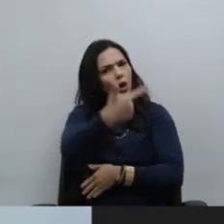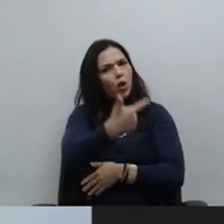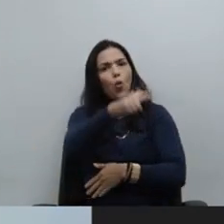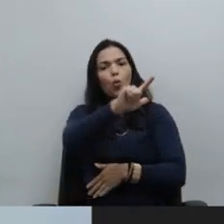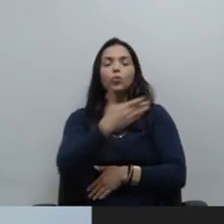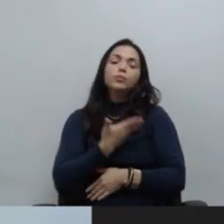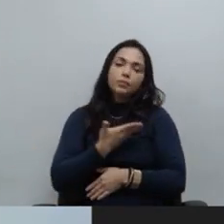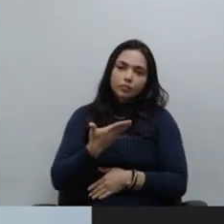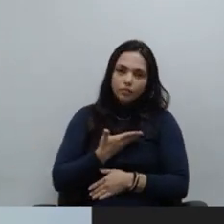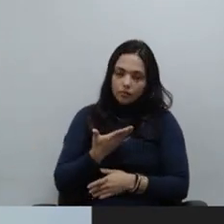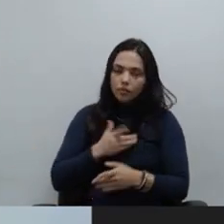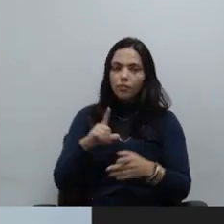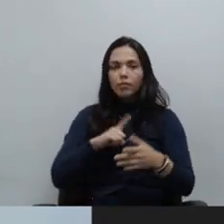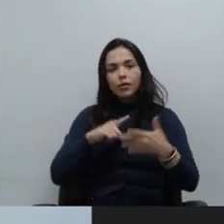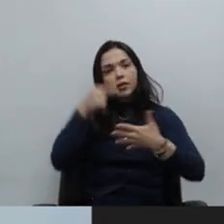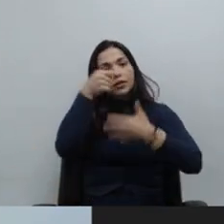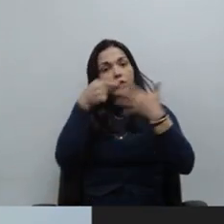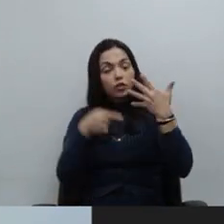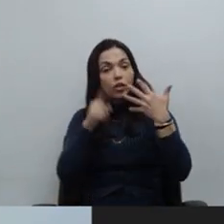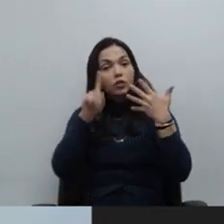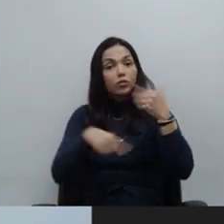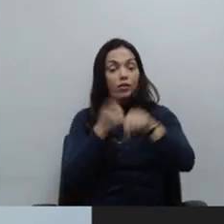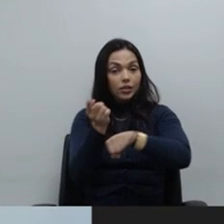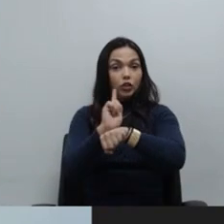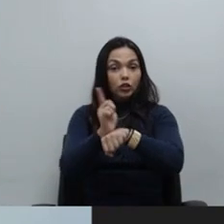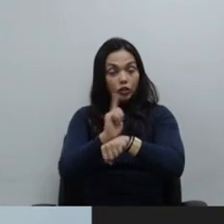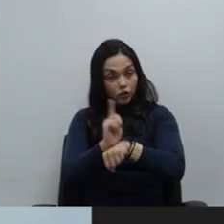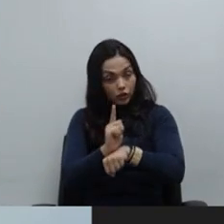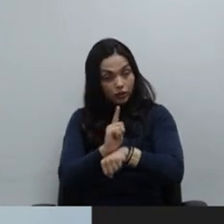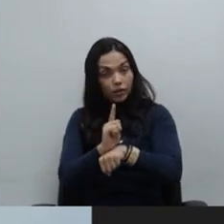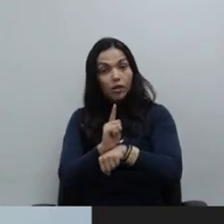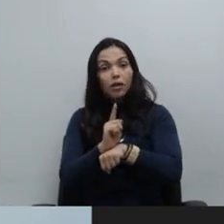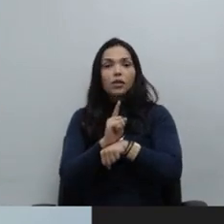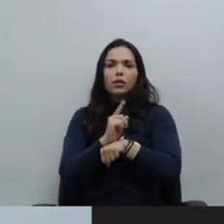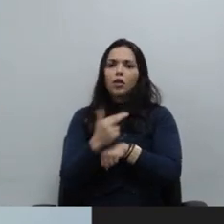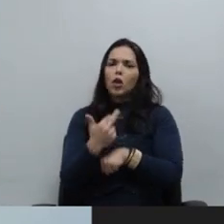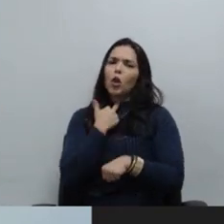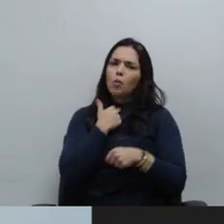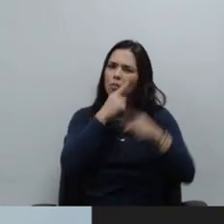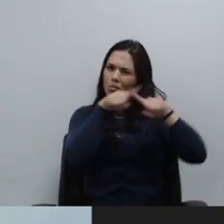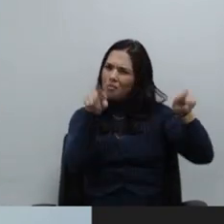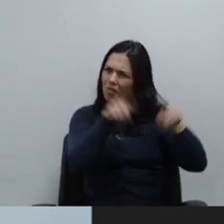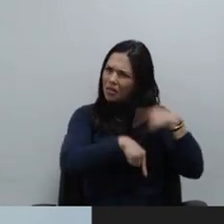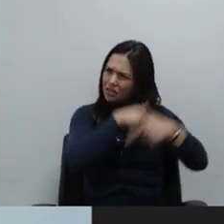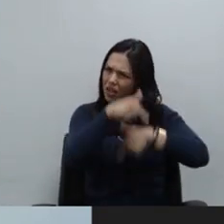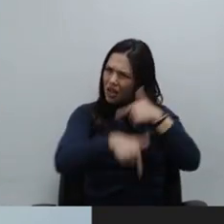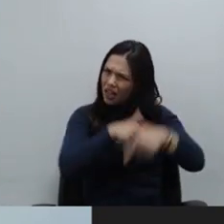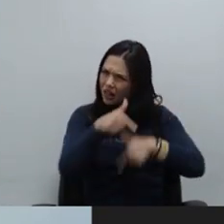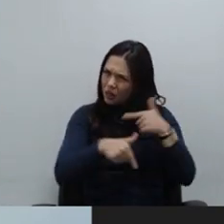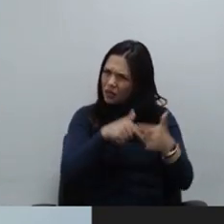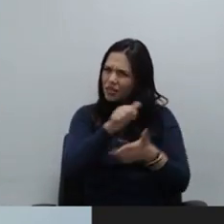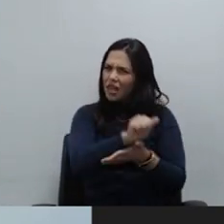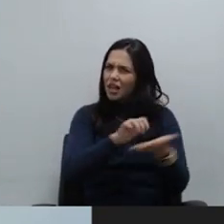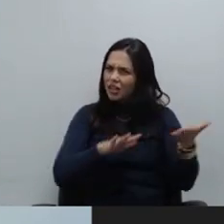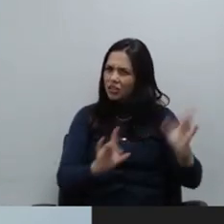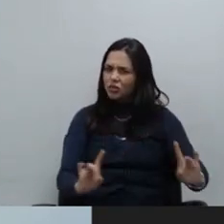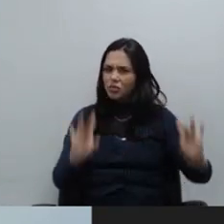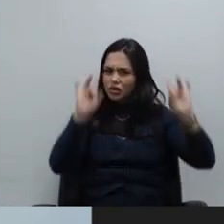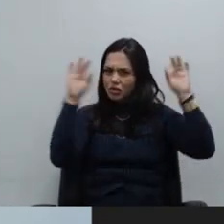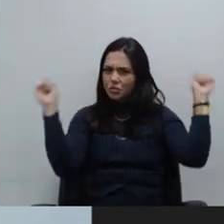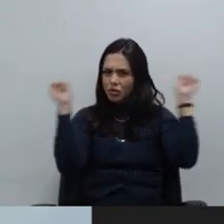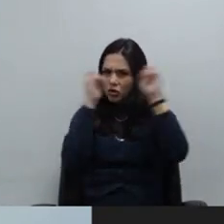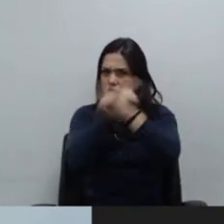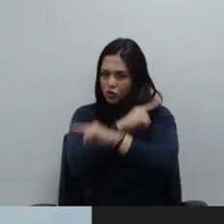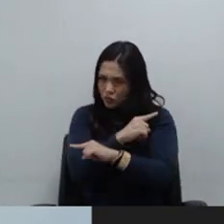indicativo da gestão de que os colegas estarão ceifados da oportunidade de atuar nessas atividades de especial dificuldade